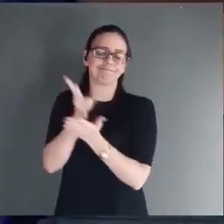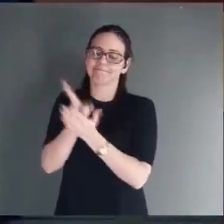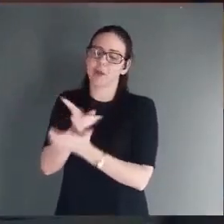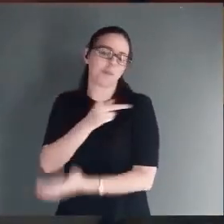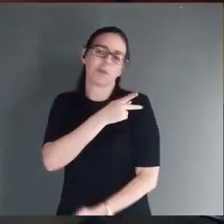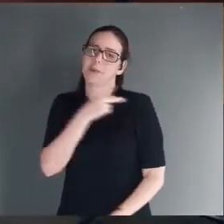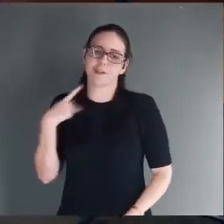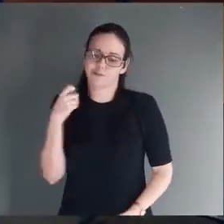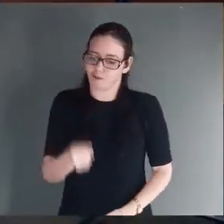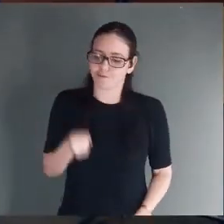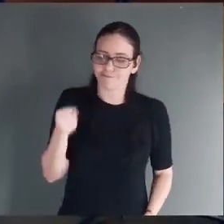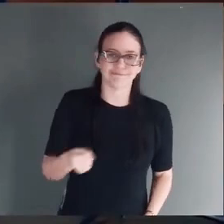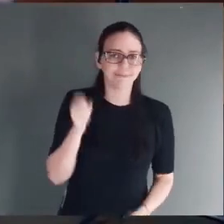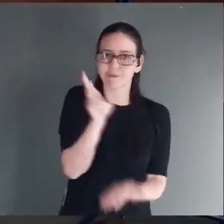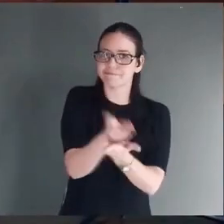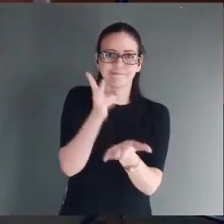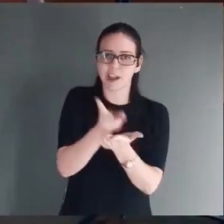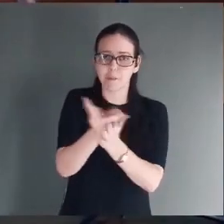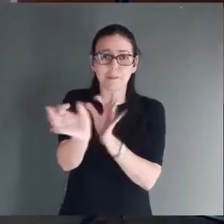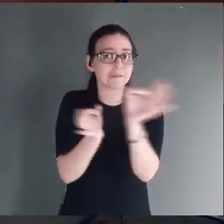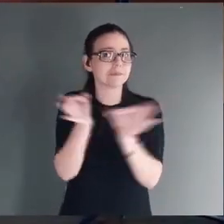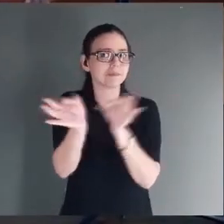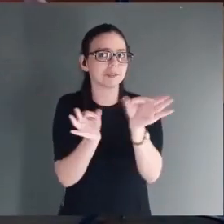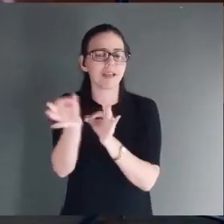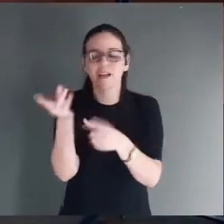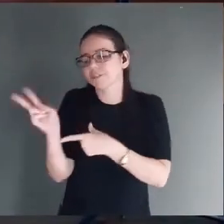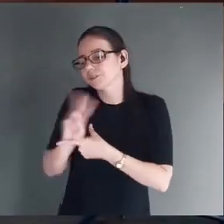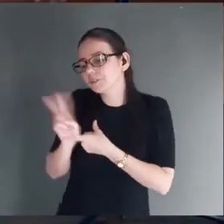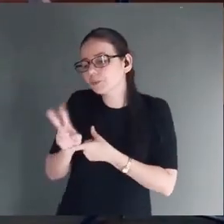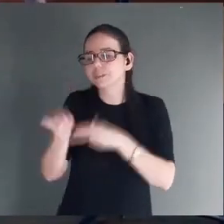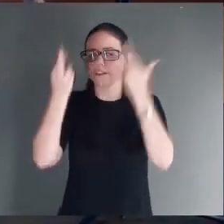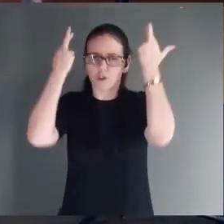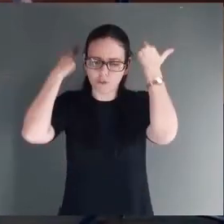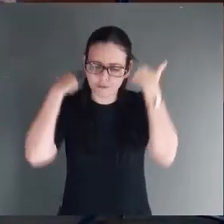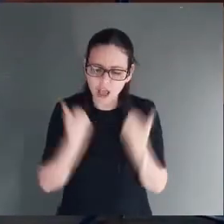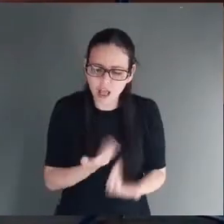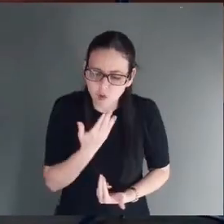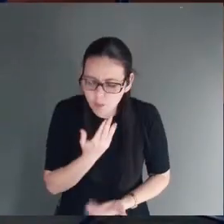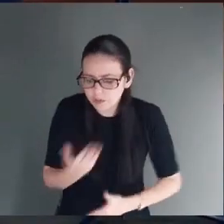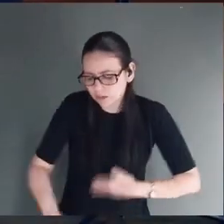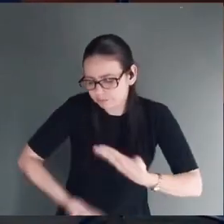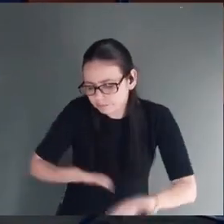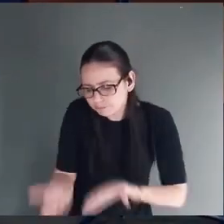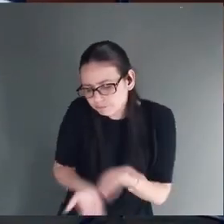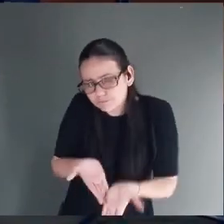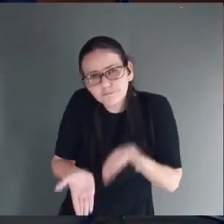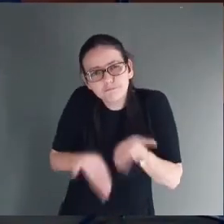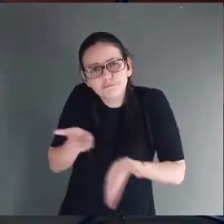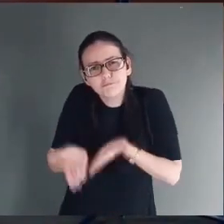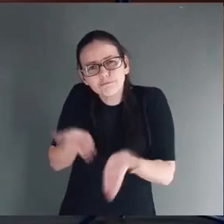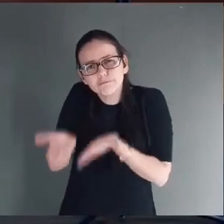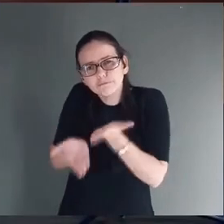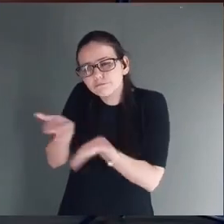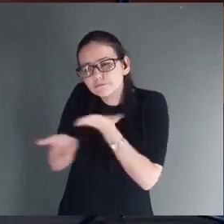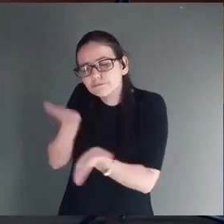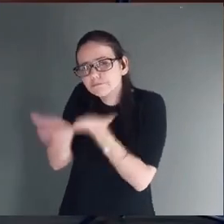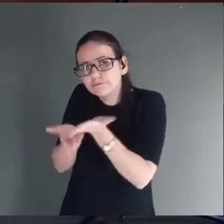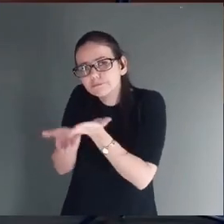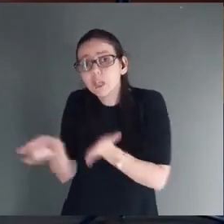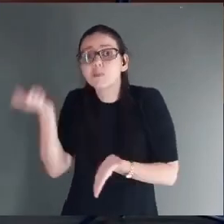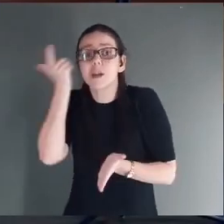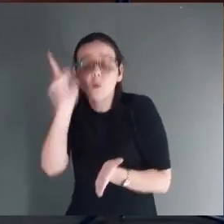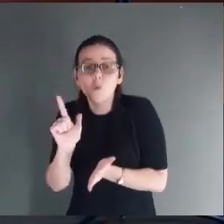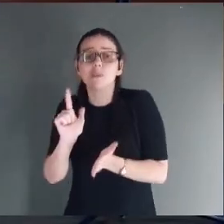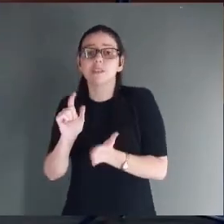Aqueles pastores, preparavam, cuidavam, alimentavam as ovelhas, para que elas fossem oferecidas ao